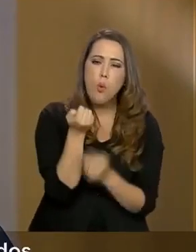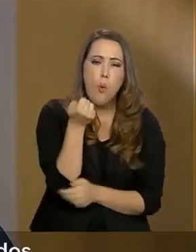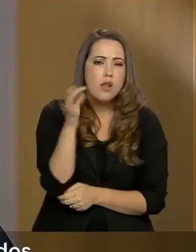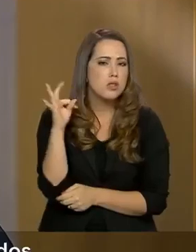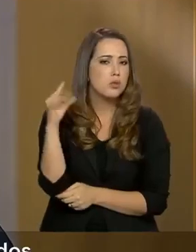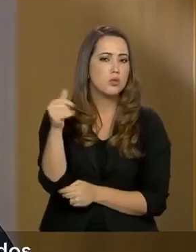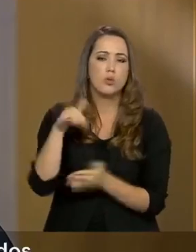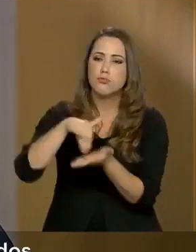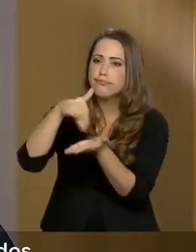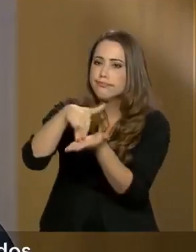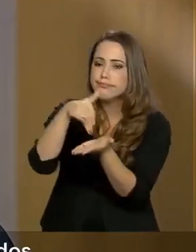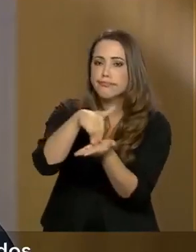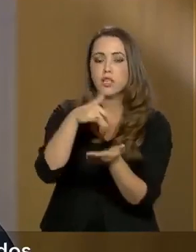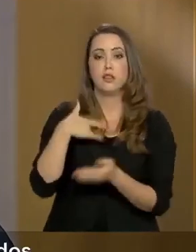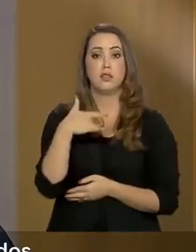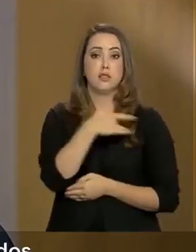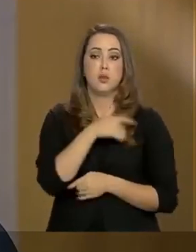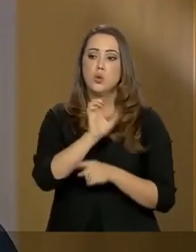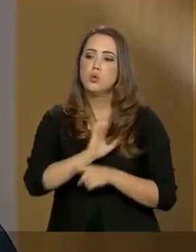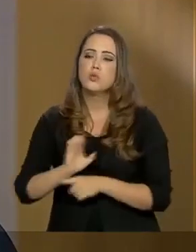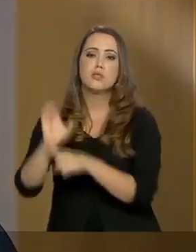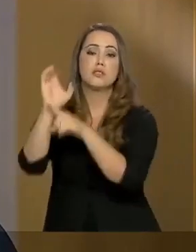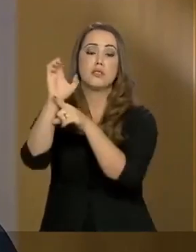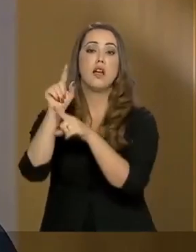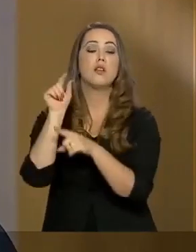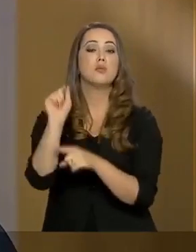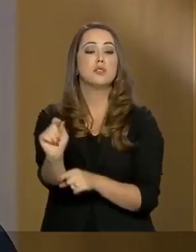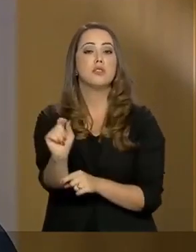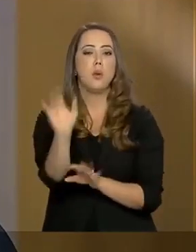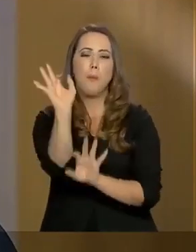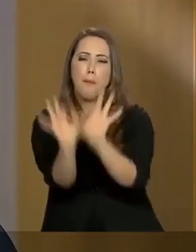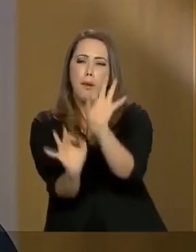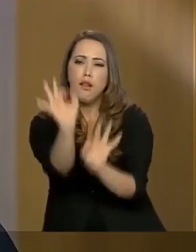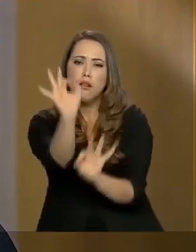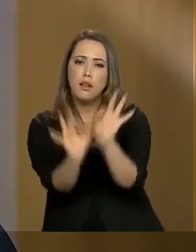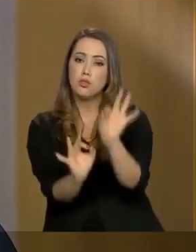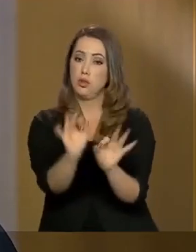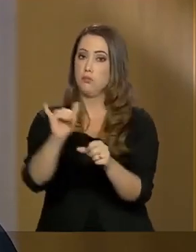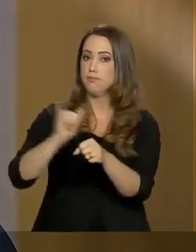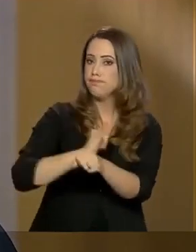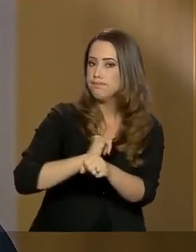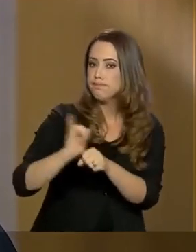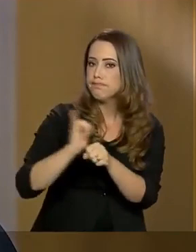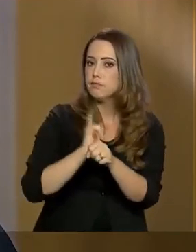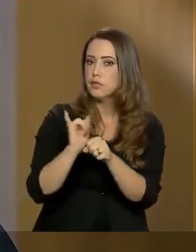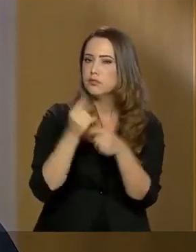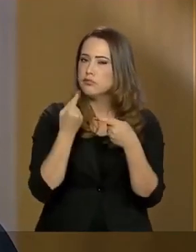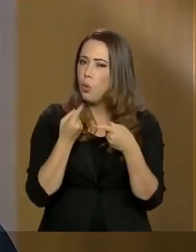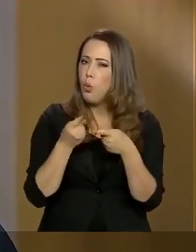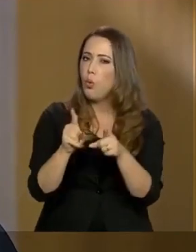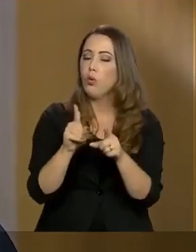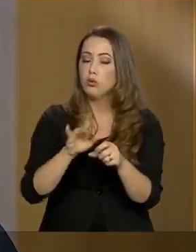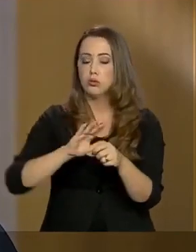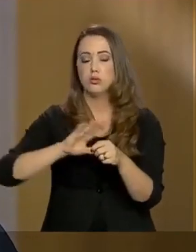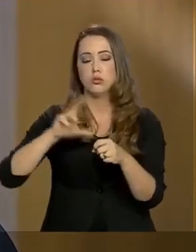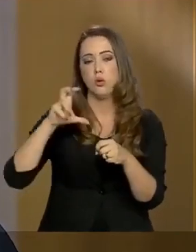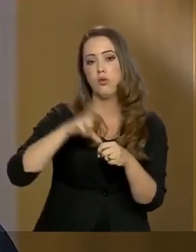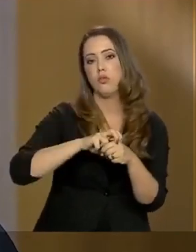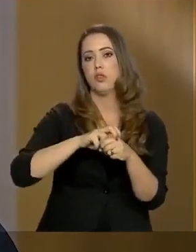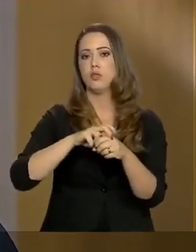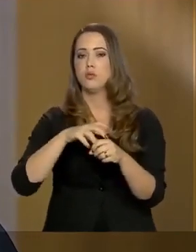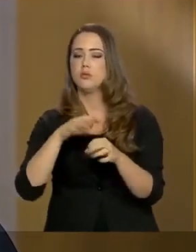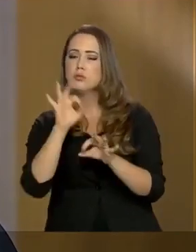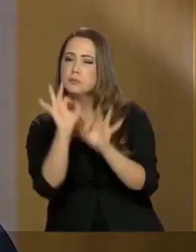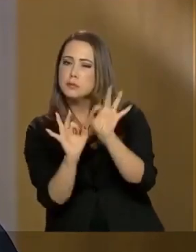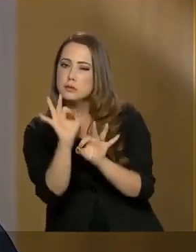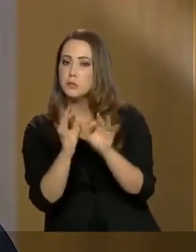todos os secretários de saúde dos estados para que o planejamento estratégico de enfrentamento ao vírus fosse construído.